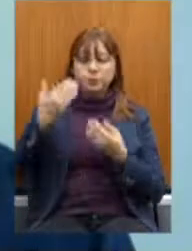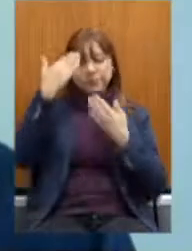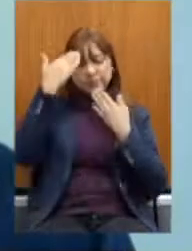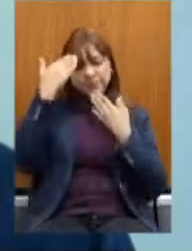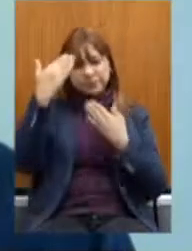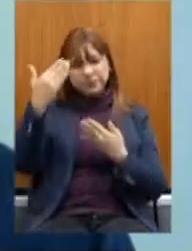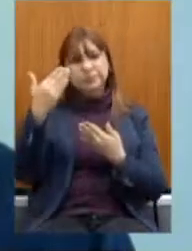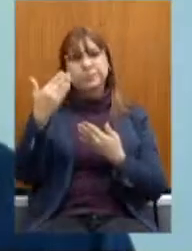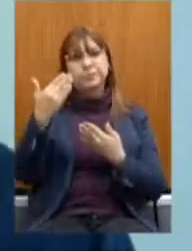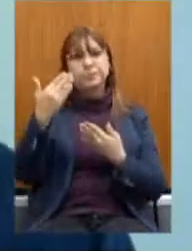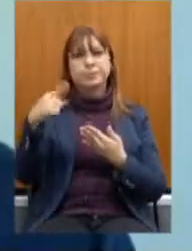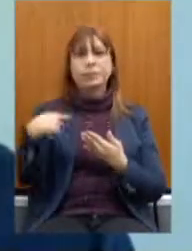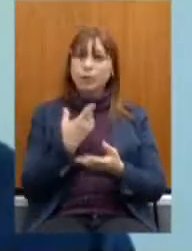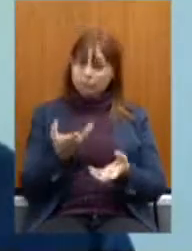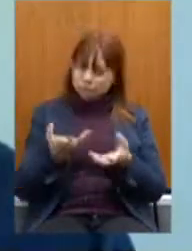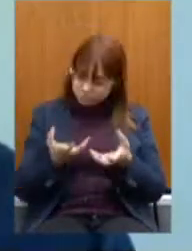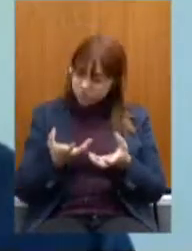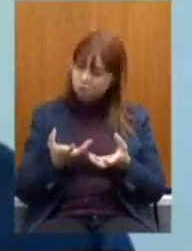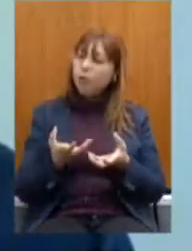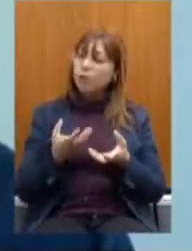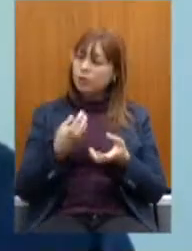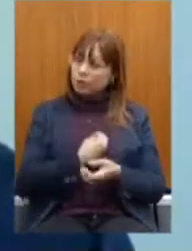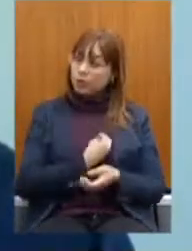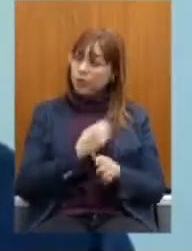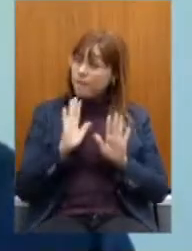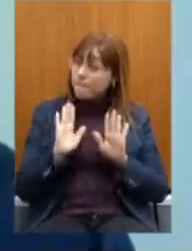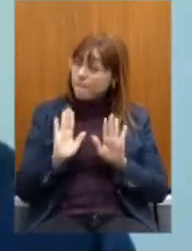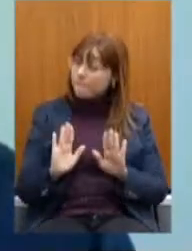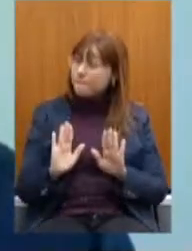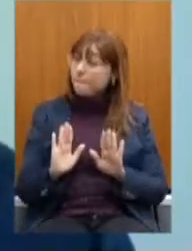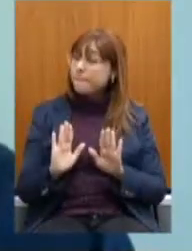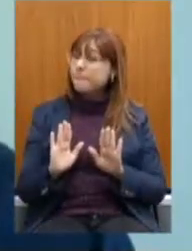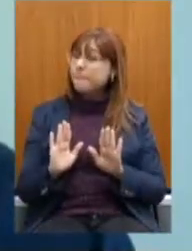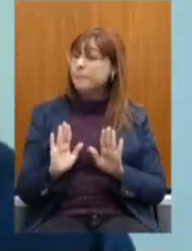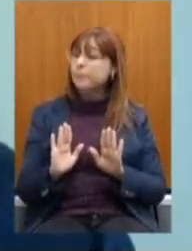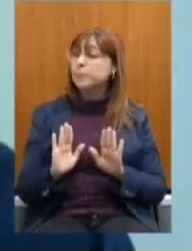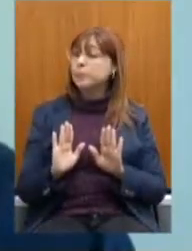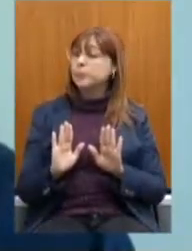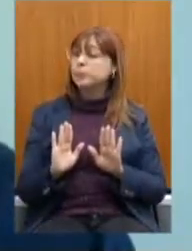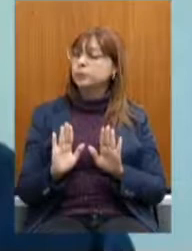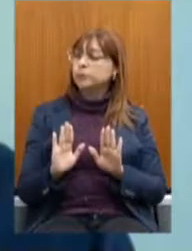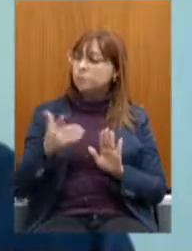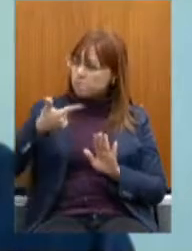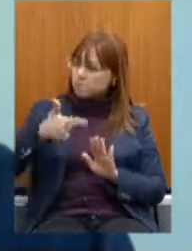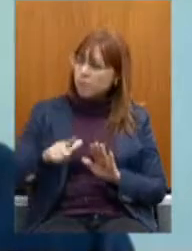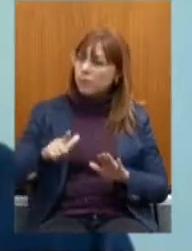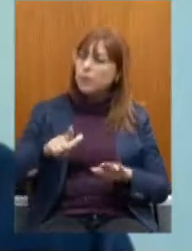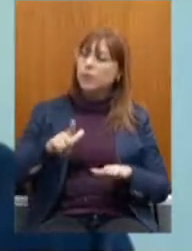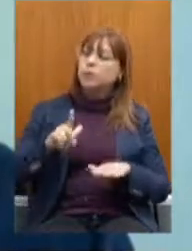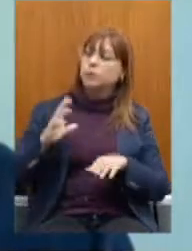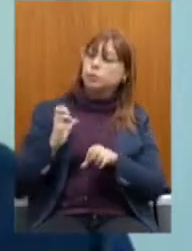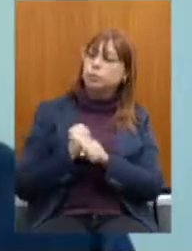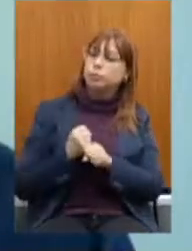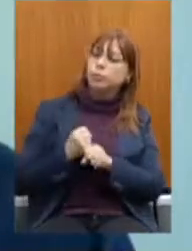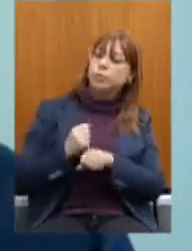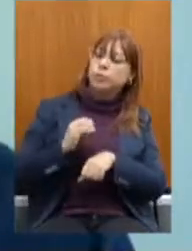A gente Quer sim participar Mas com muito Mais Tempo Para que as ideias Se fluam